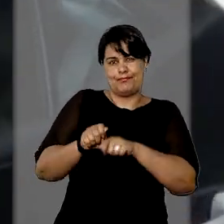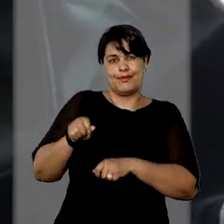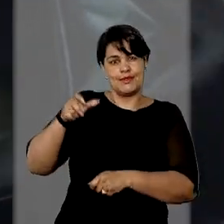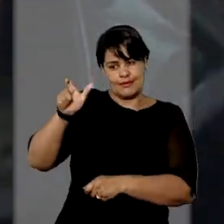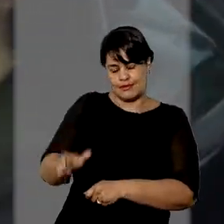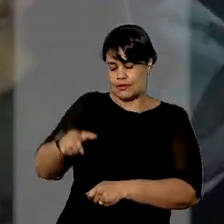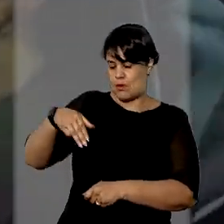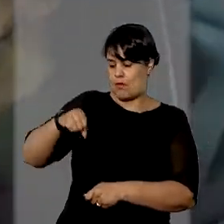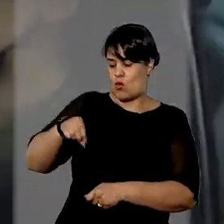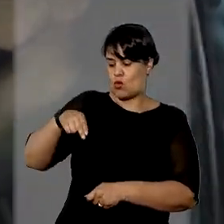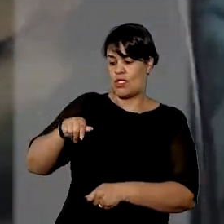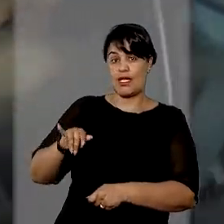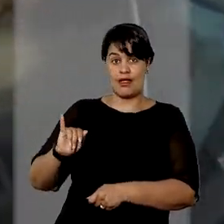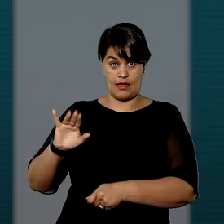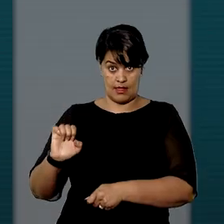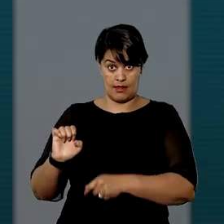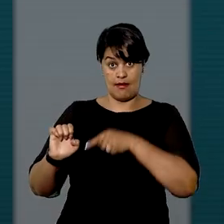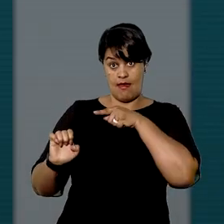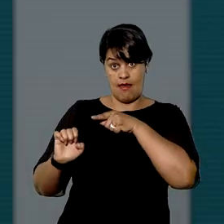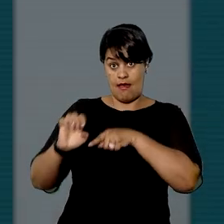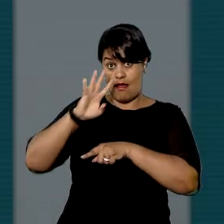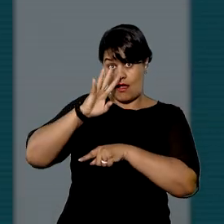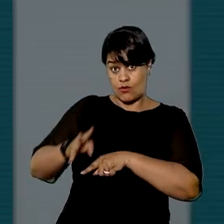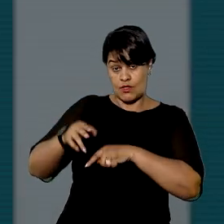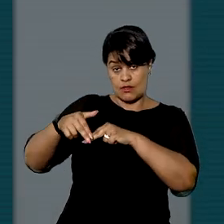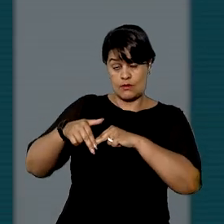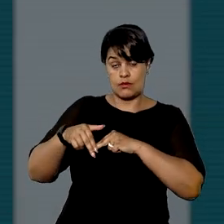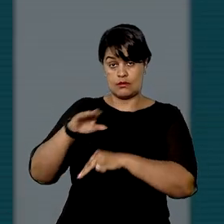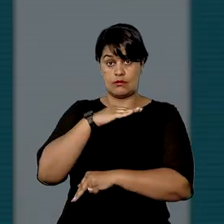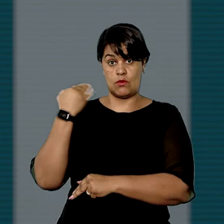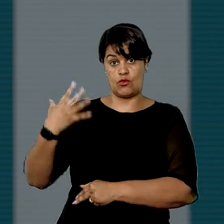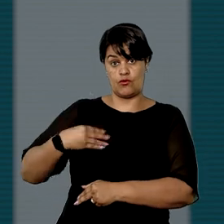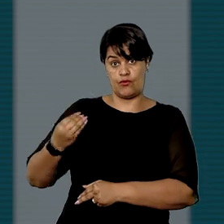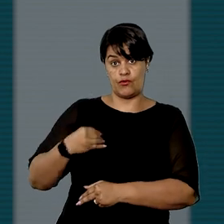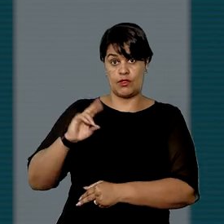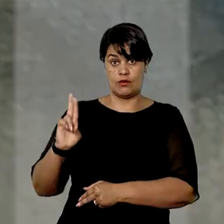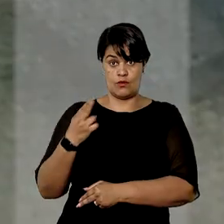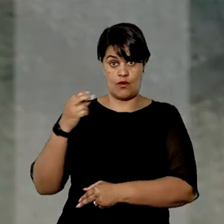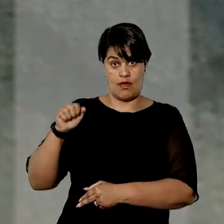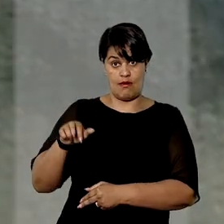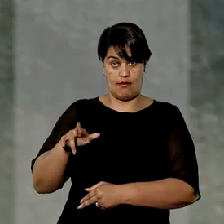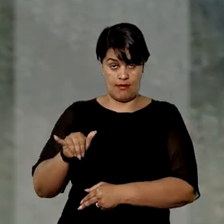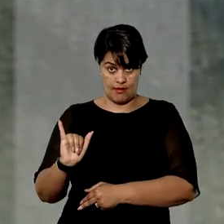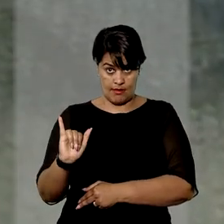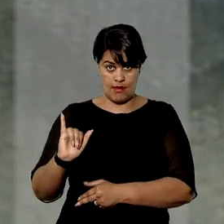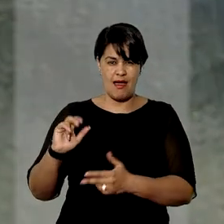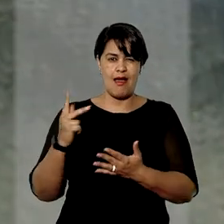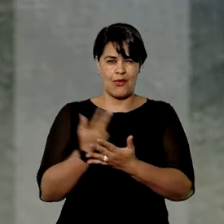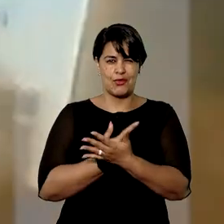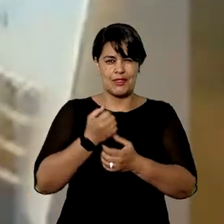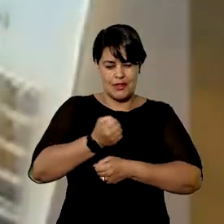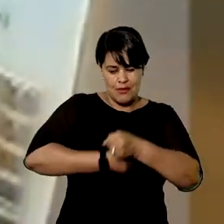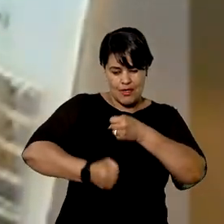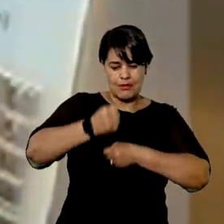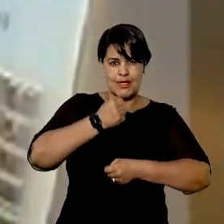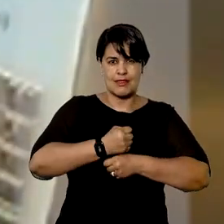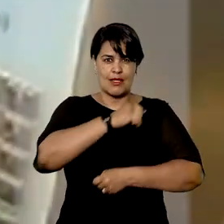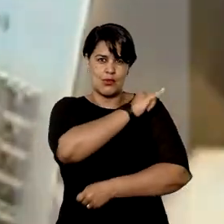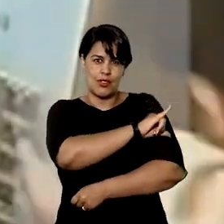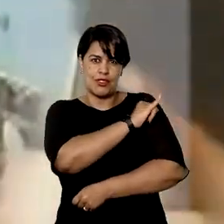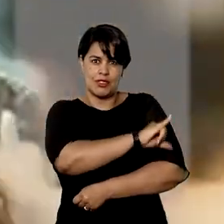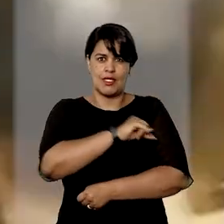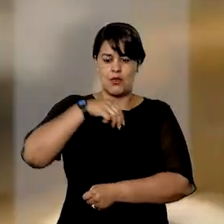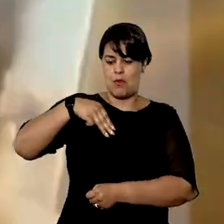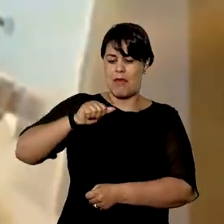preventiva de Monique Medeiros, acusada pela morte do filho Henrique Borel. O caso aconteceu no Rio de Janeiro, em